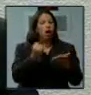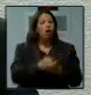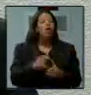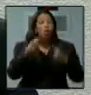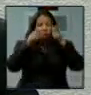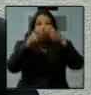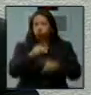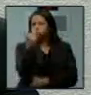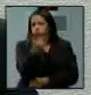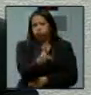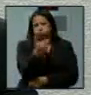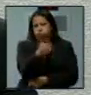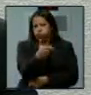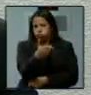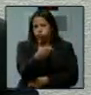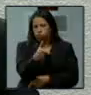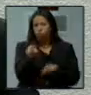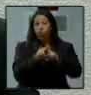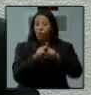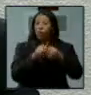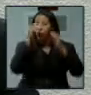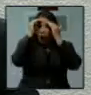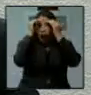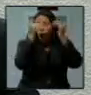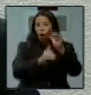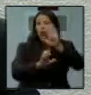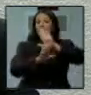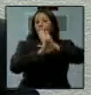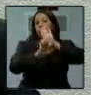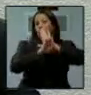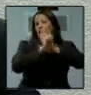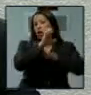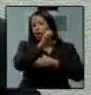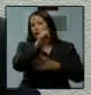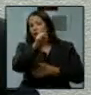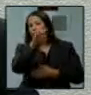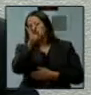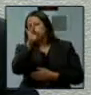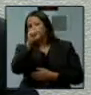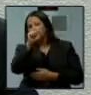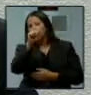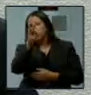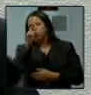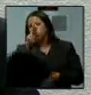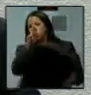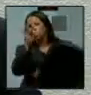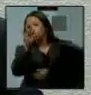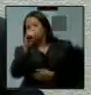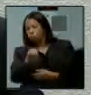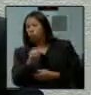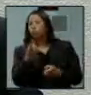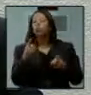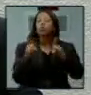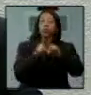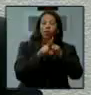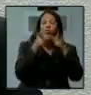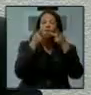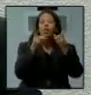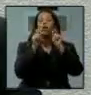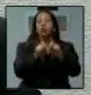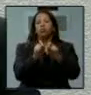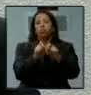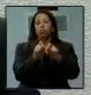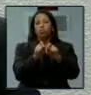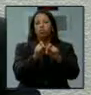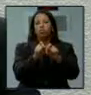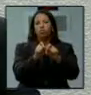se coaduna com a sua natureza e seus estatutos, já que seus elevados fins sociais não objetivam lucro. Ainda com a referência do